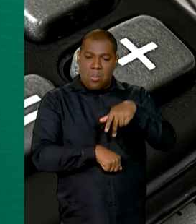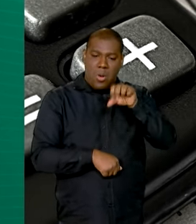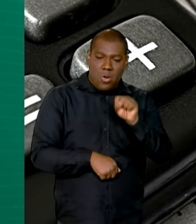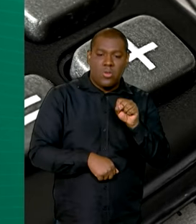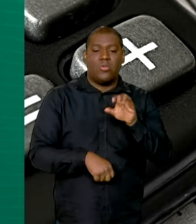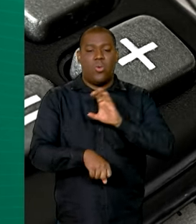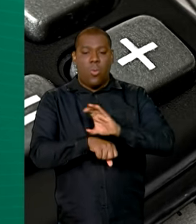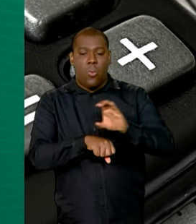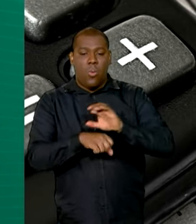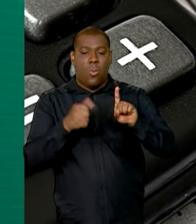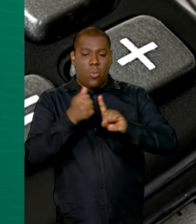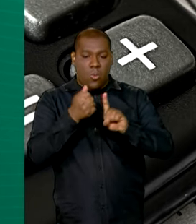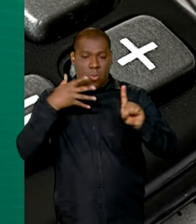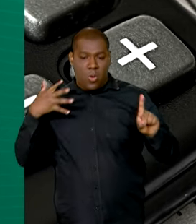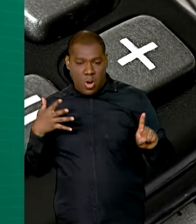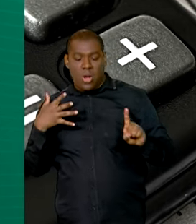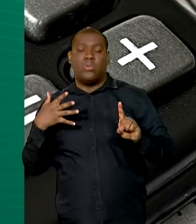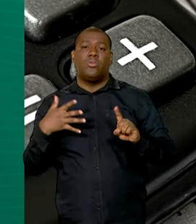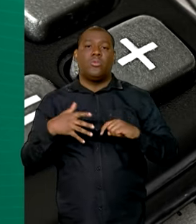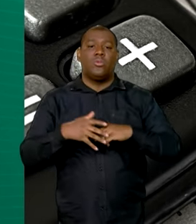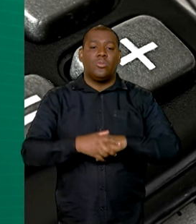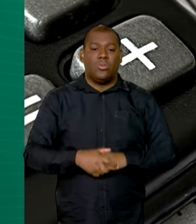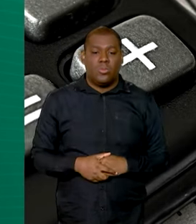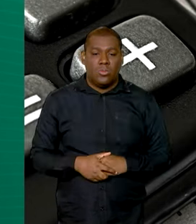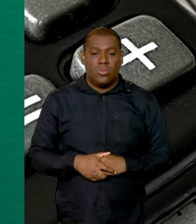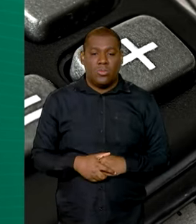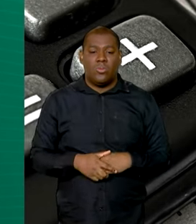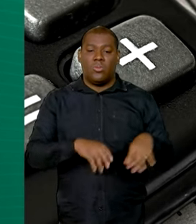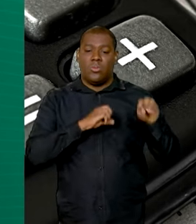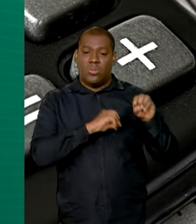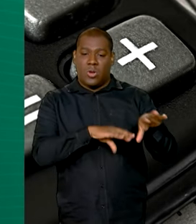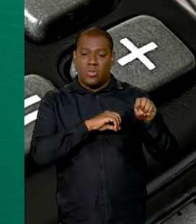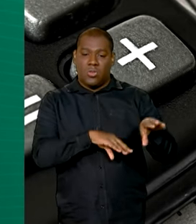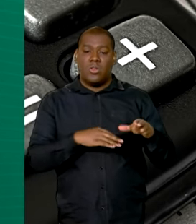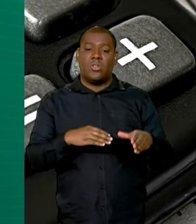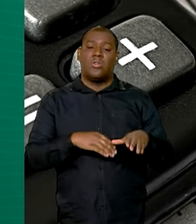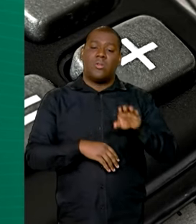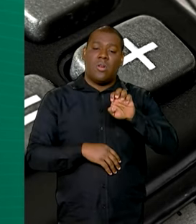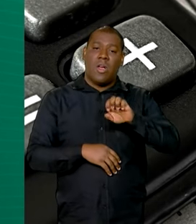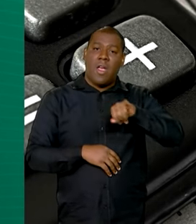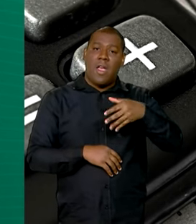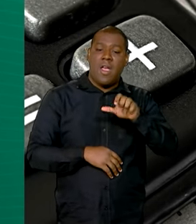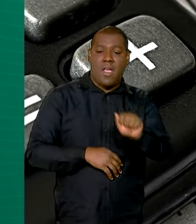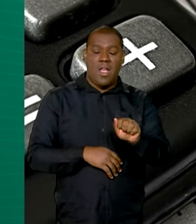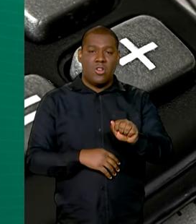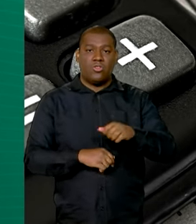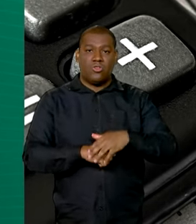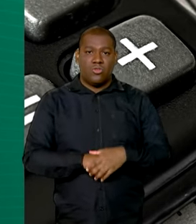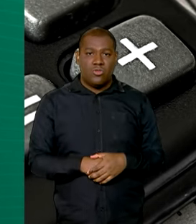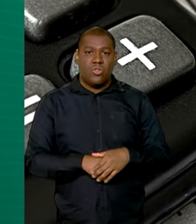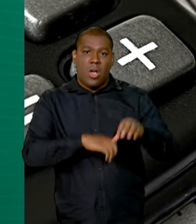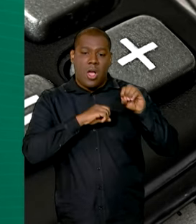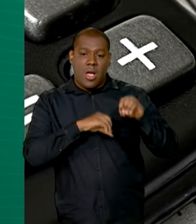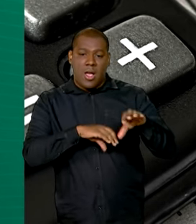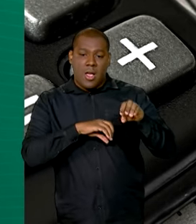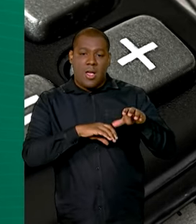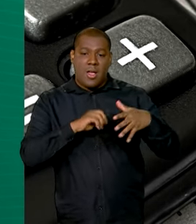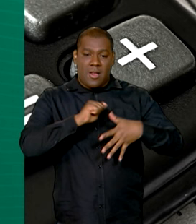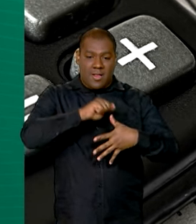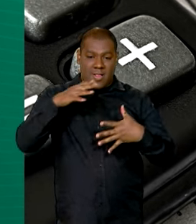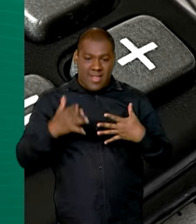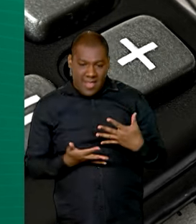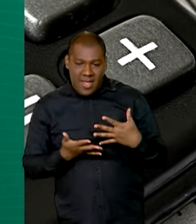cursos de extensão e sequenciais, educação de jovens e adultos, ensino de libras,